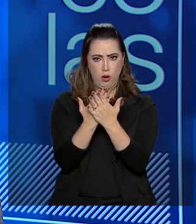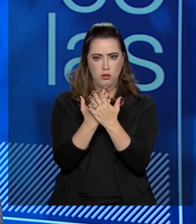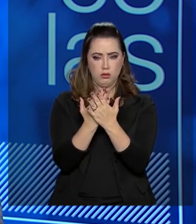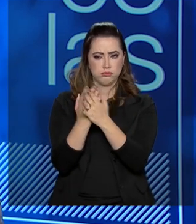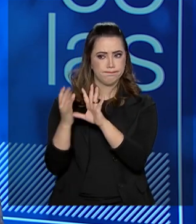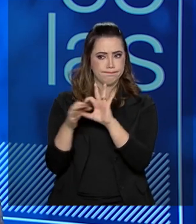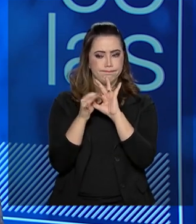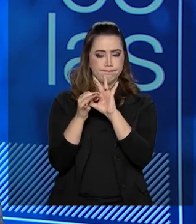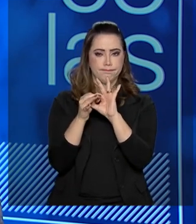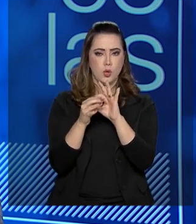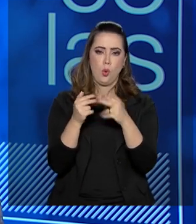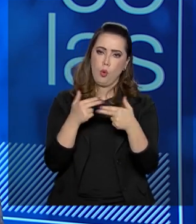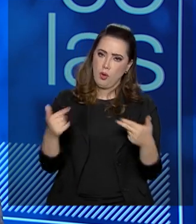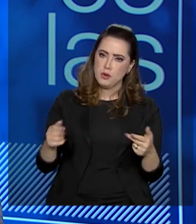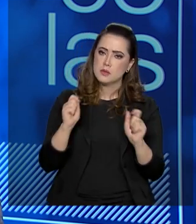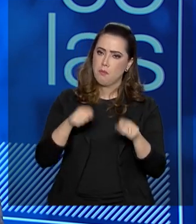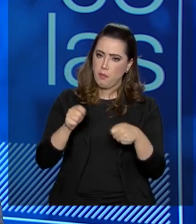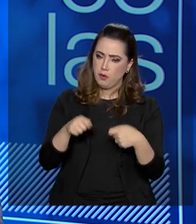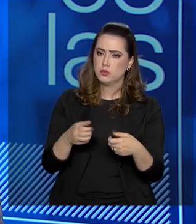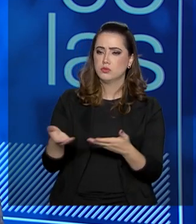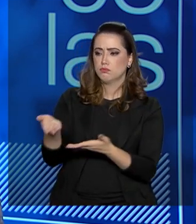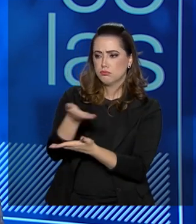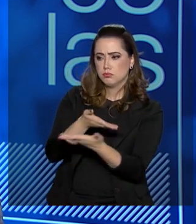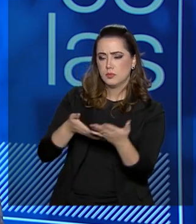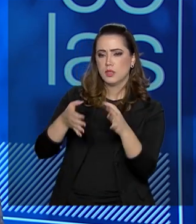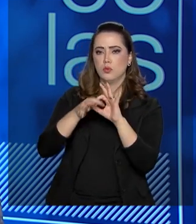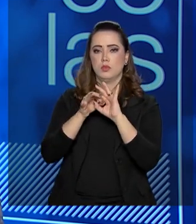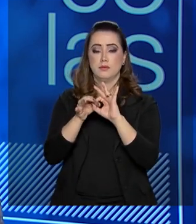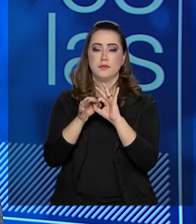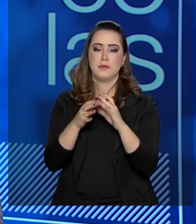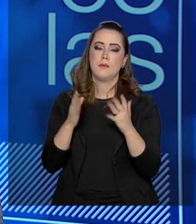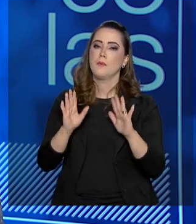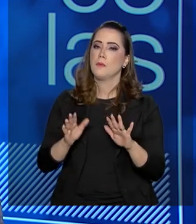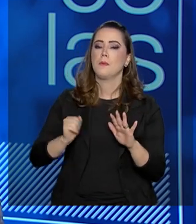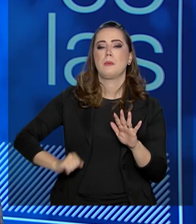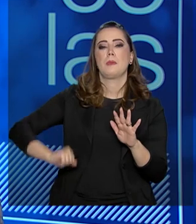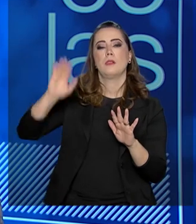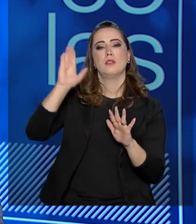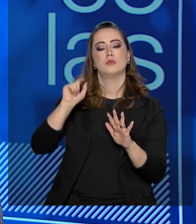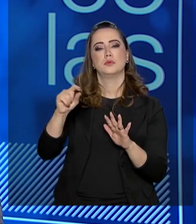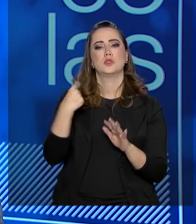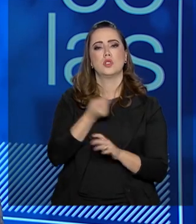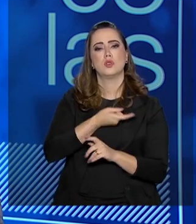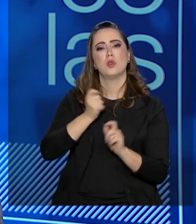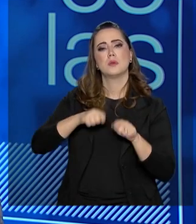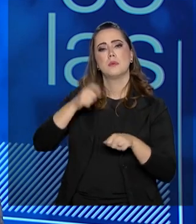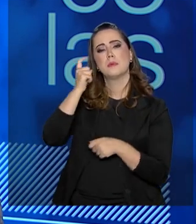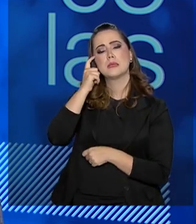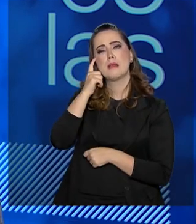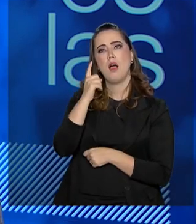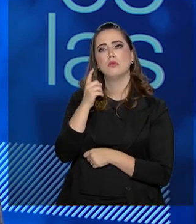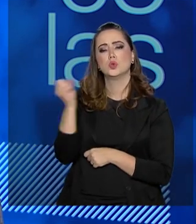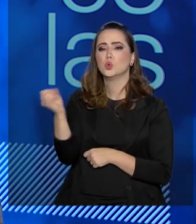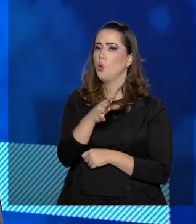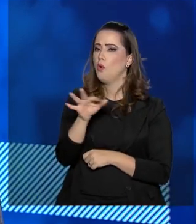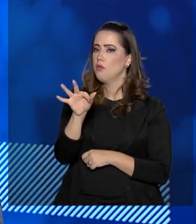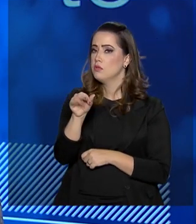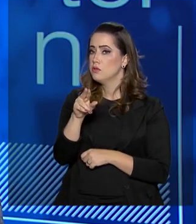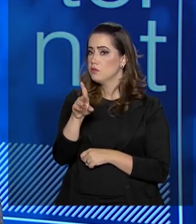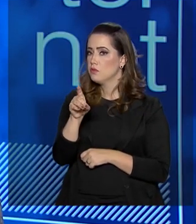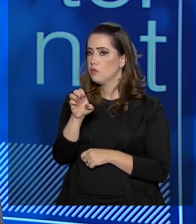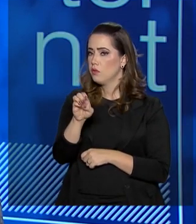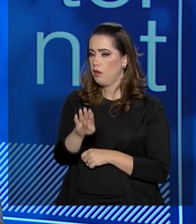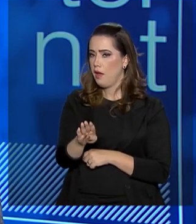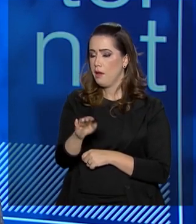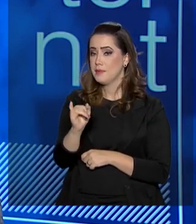devem ser melhor compartilhados. E, acima de tudo, vale a pena nós pensarmos em um novo FUNDEB sem ter